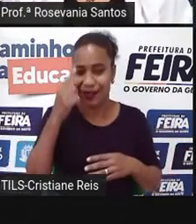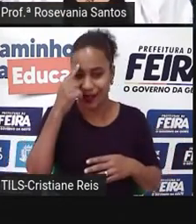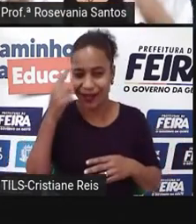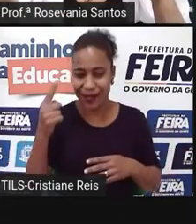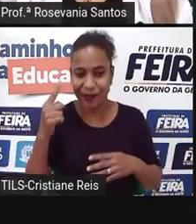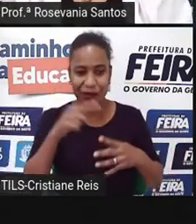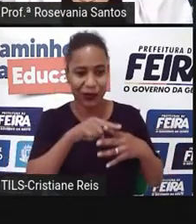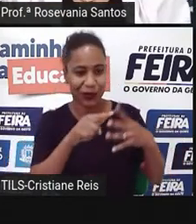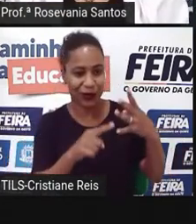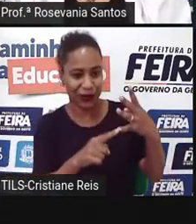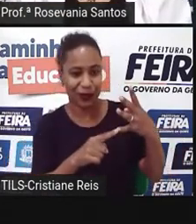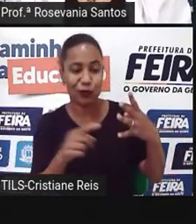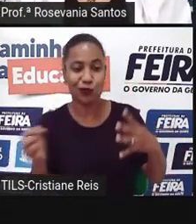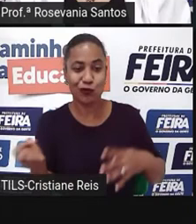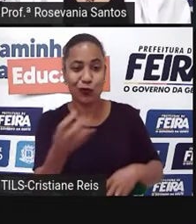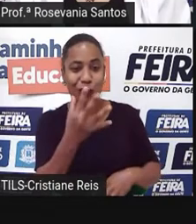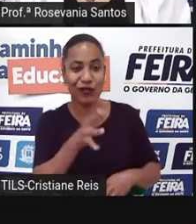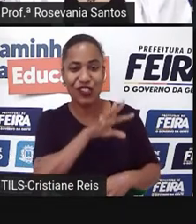parte ali,